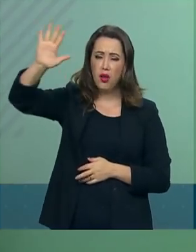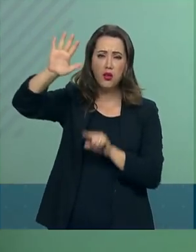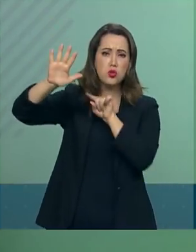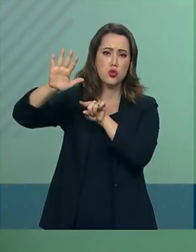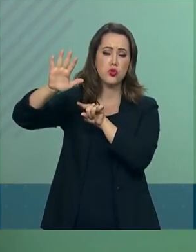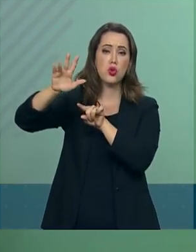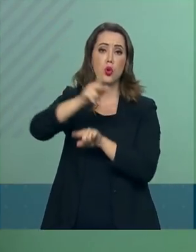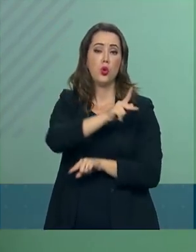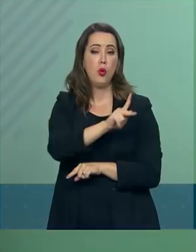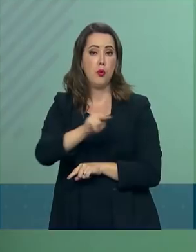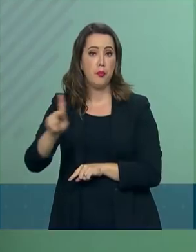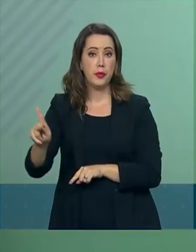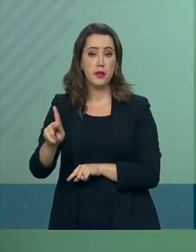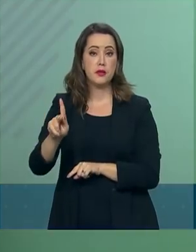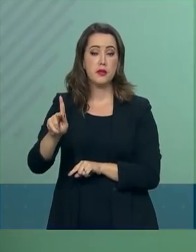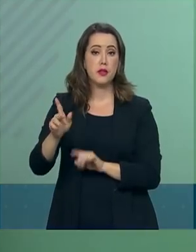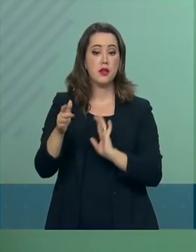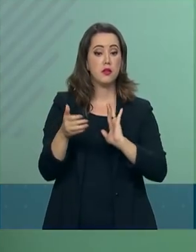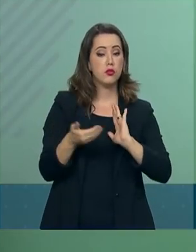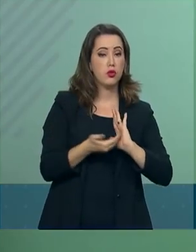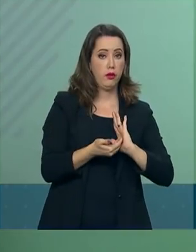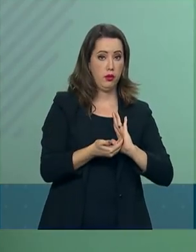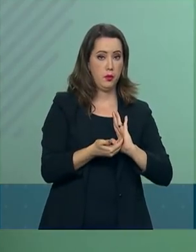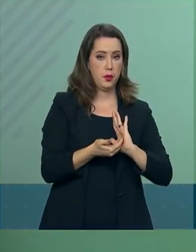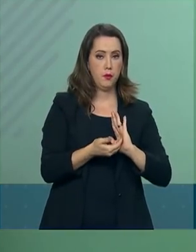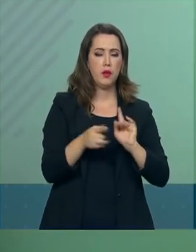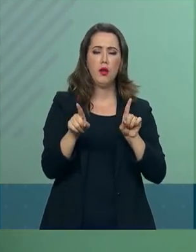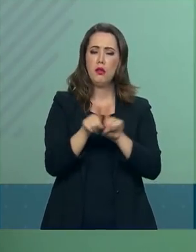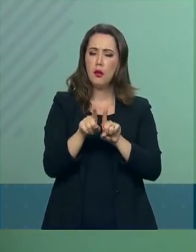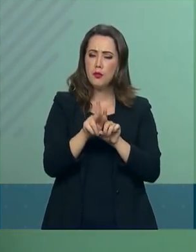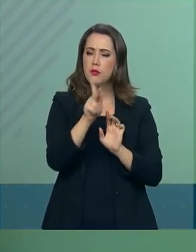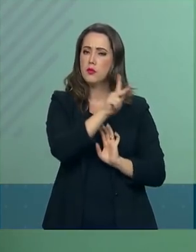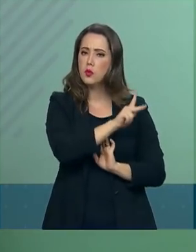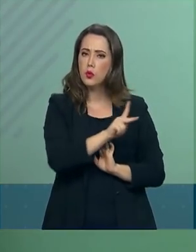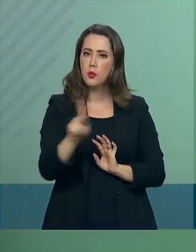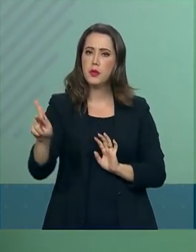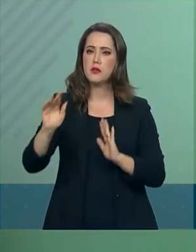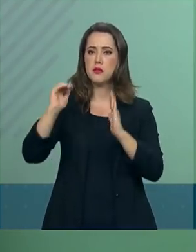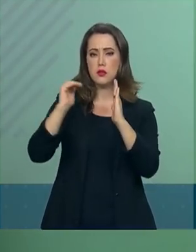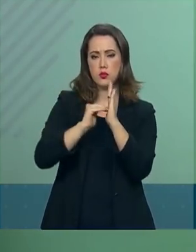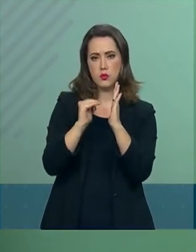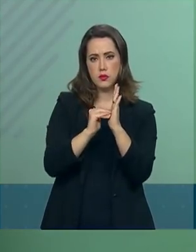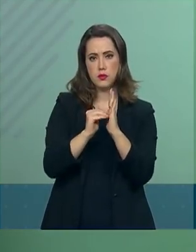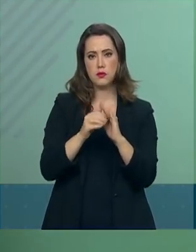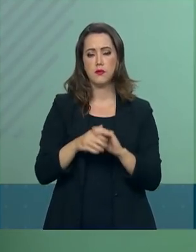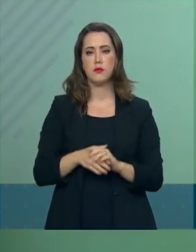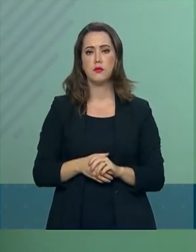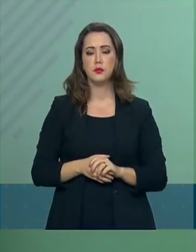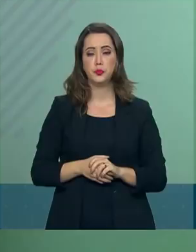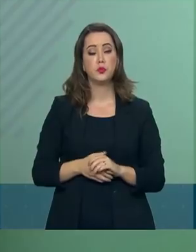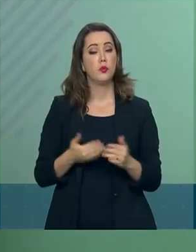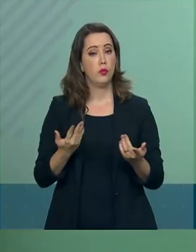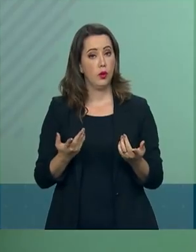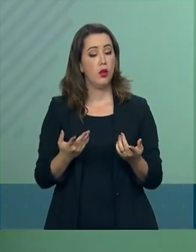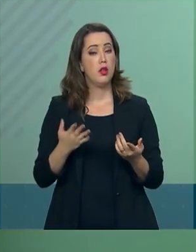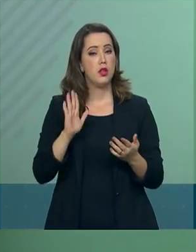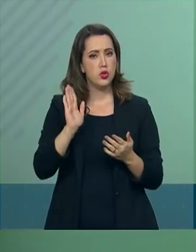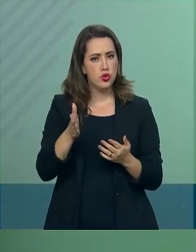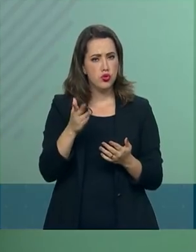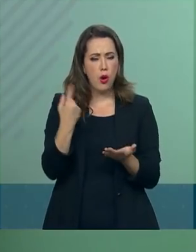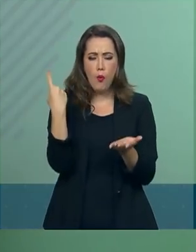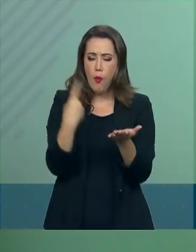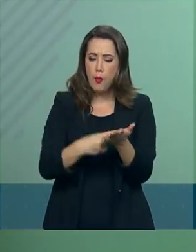do presidente da Câmara de Deputados e do presidente do Senado Federal. E em vias de